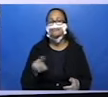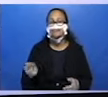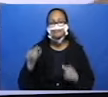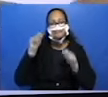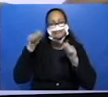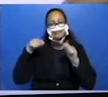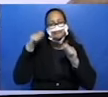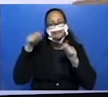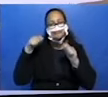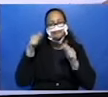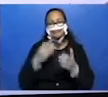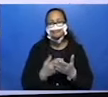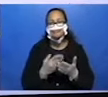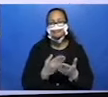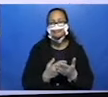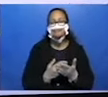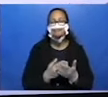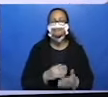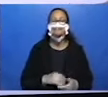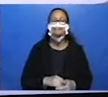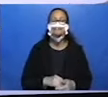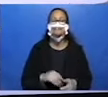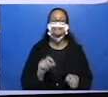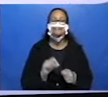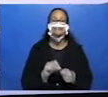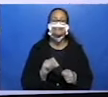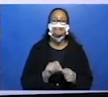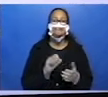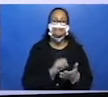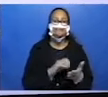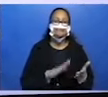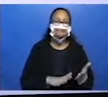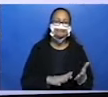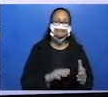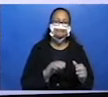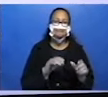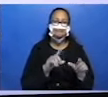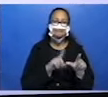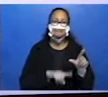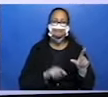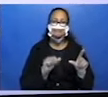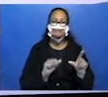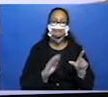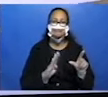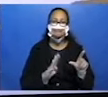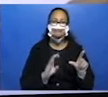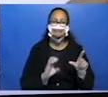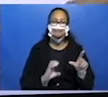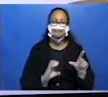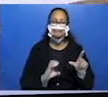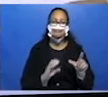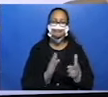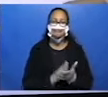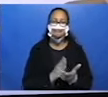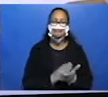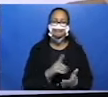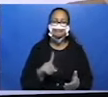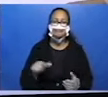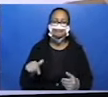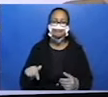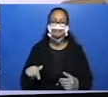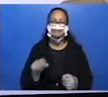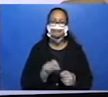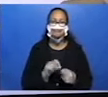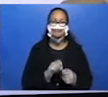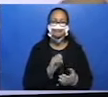a videoaula. Fazer atividade A, B e C do ortografar? Página 17. Fazer